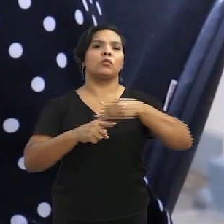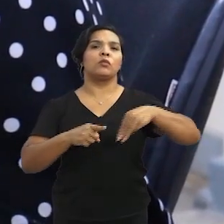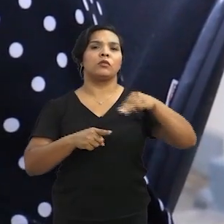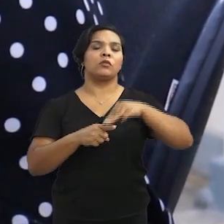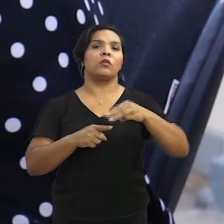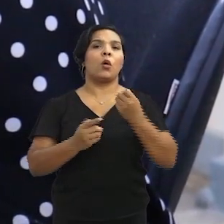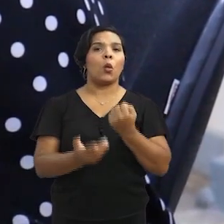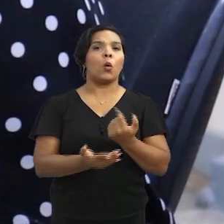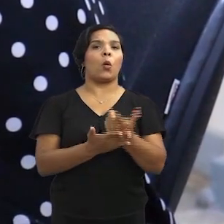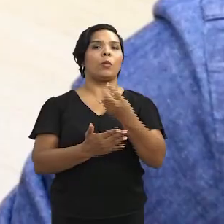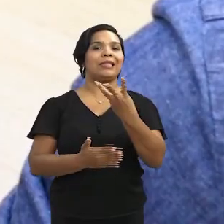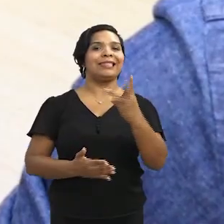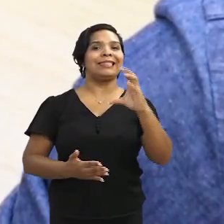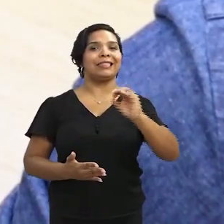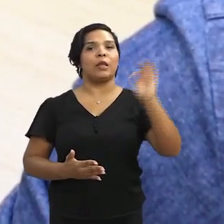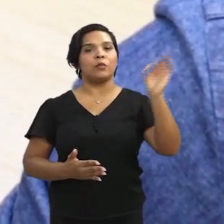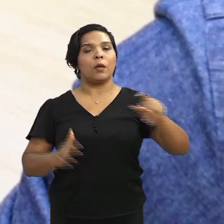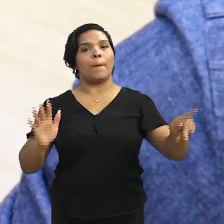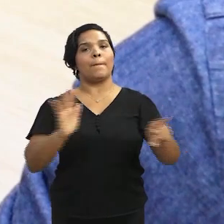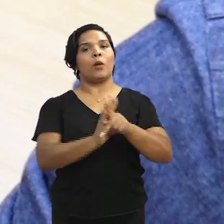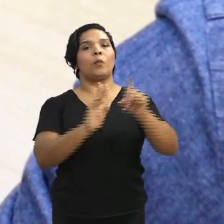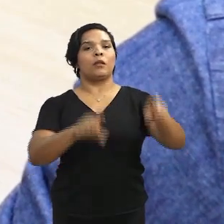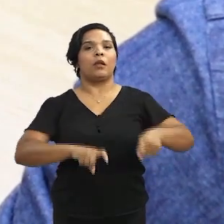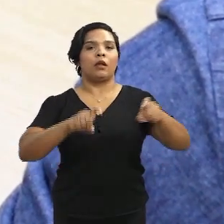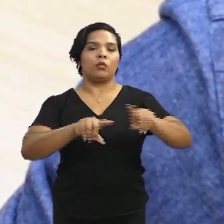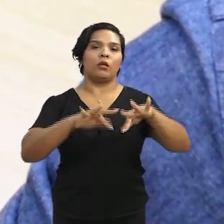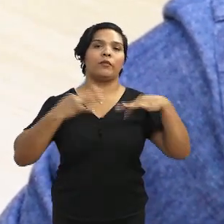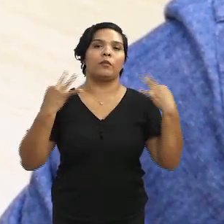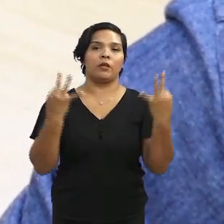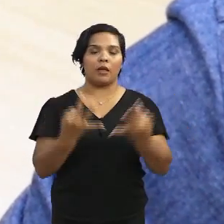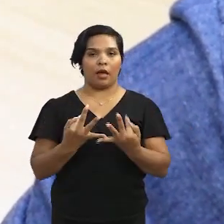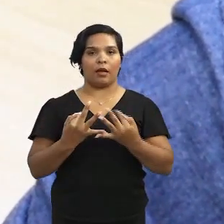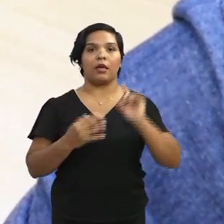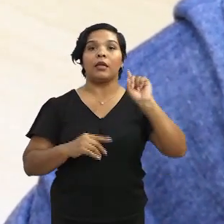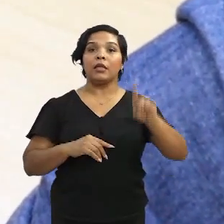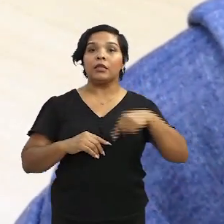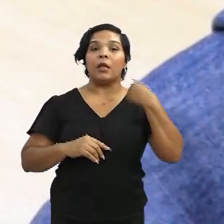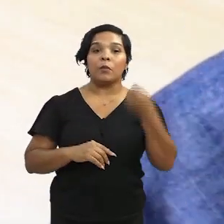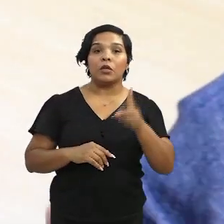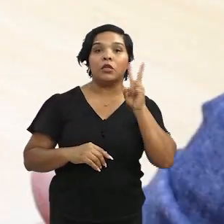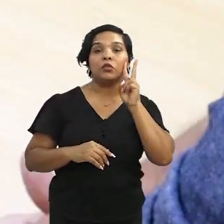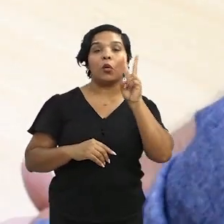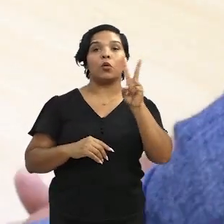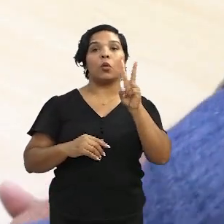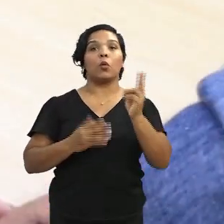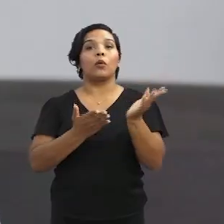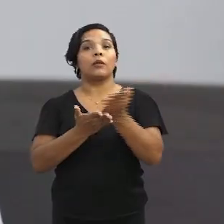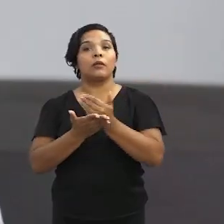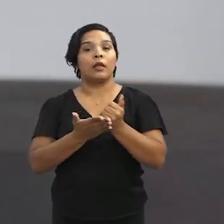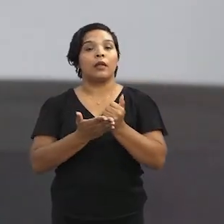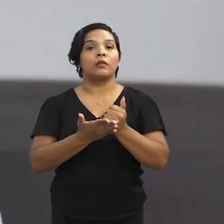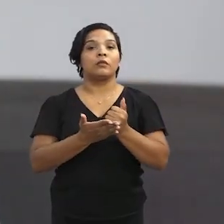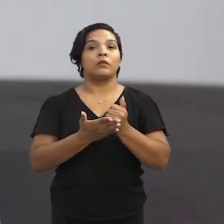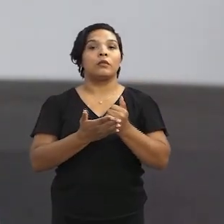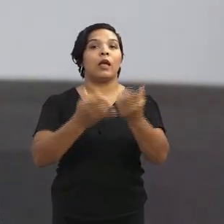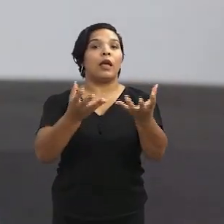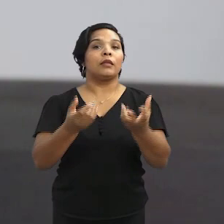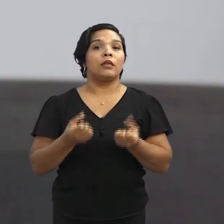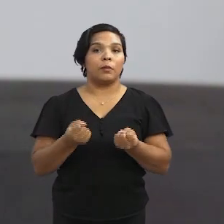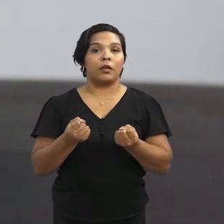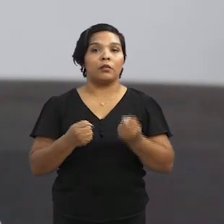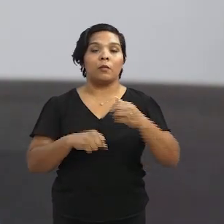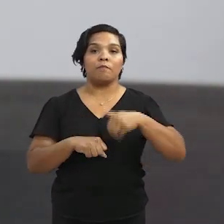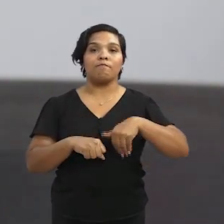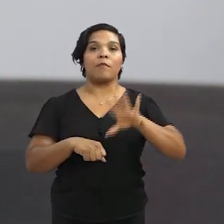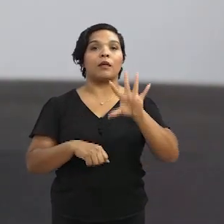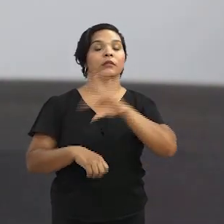municípios comprem 30% de recursos da agricultura familiar. E depois a gente olhou, dado que está o agricultor familiar